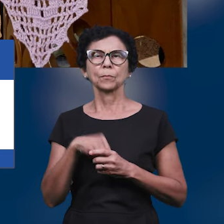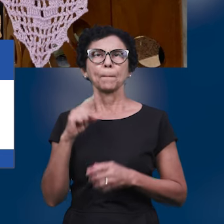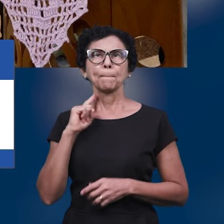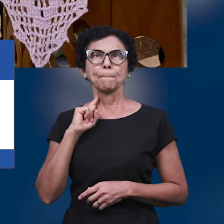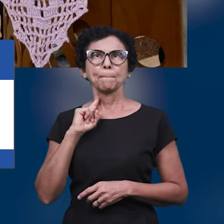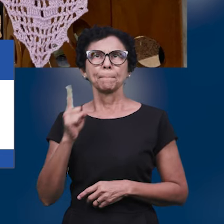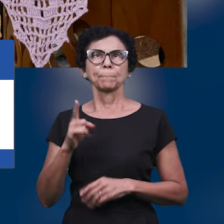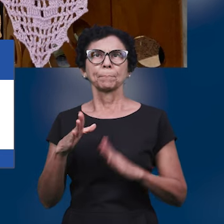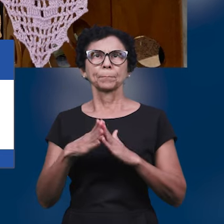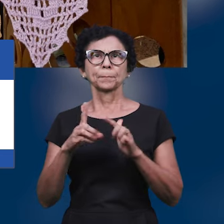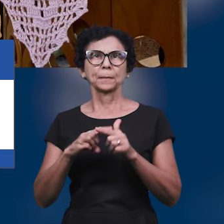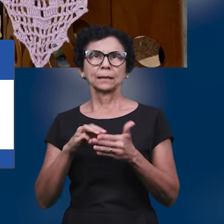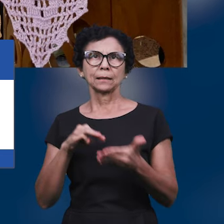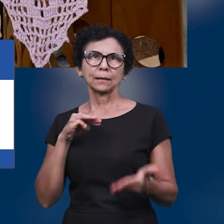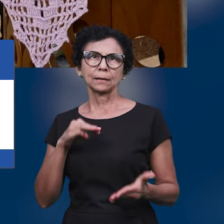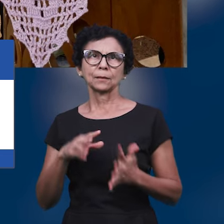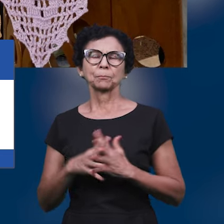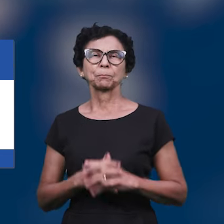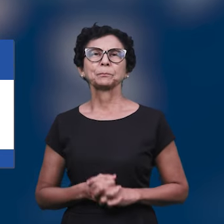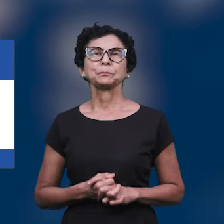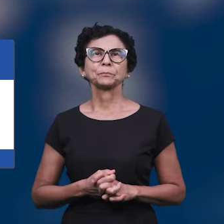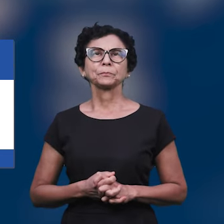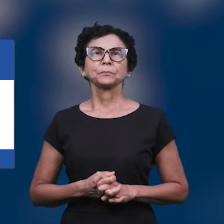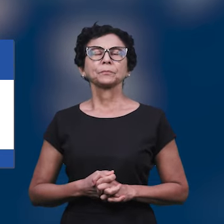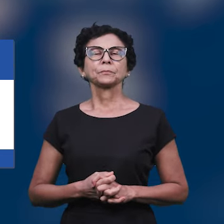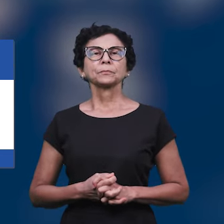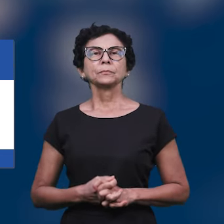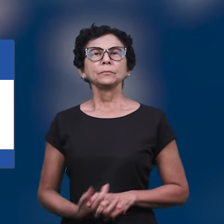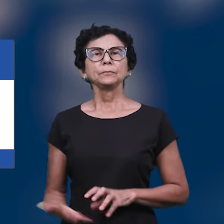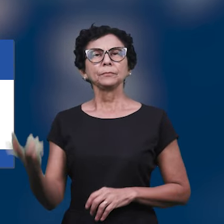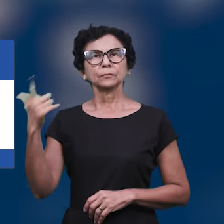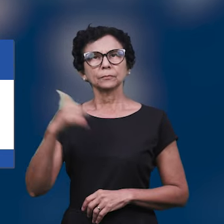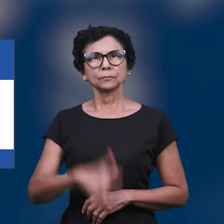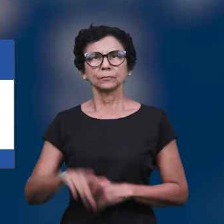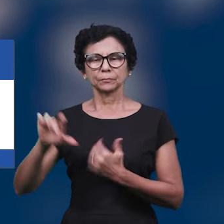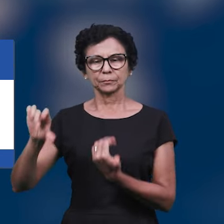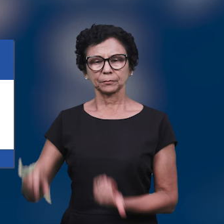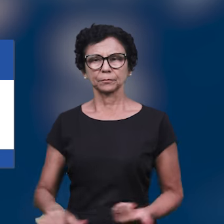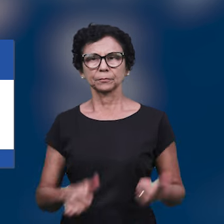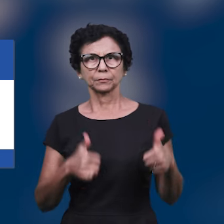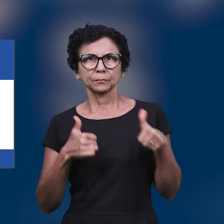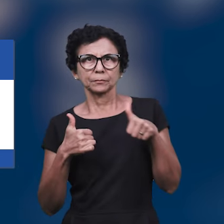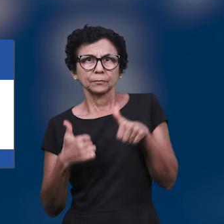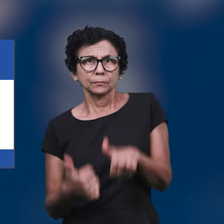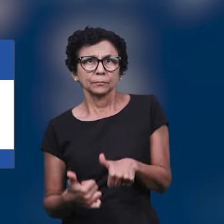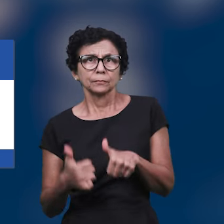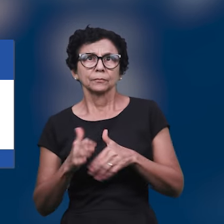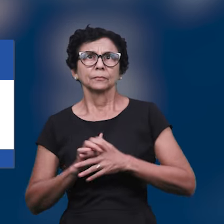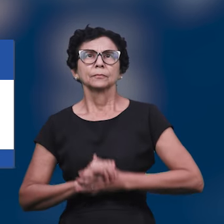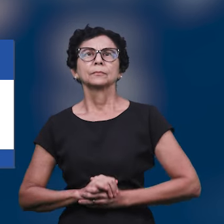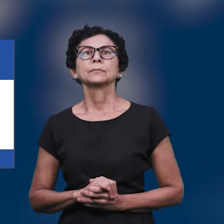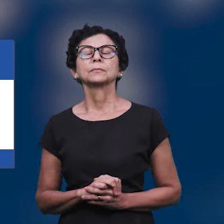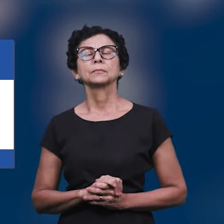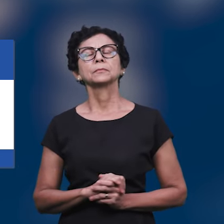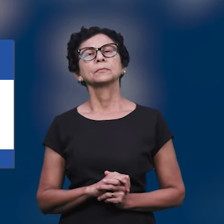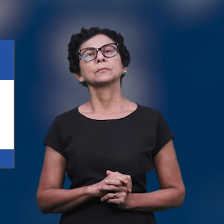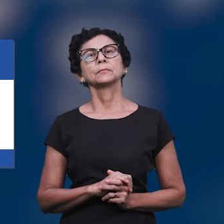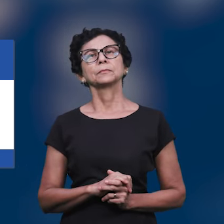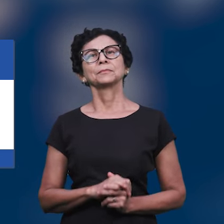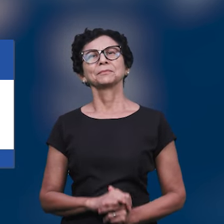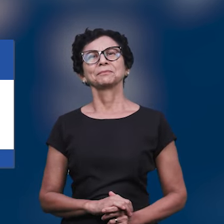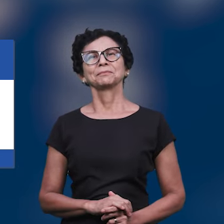bairro da Serra, louvado seja o nome do Senhor. Agora um batismo da região da Igreja Sol Nascente, na região